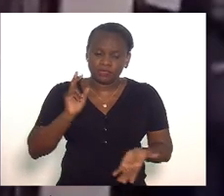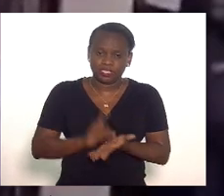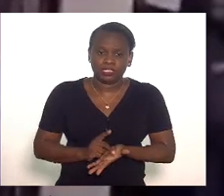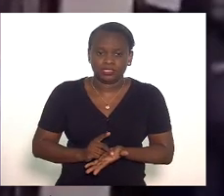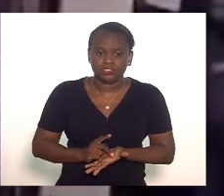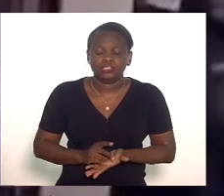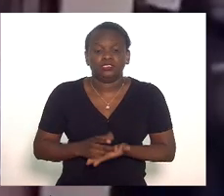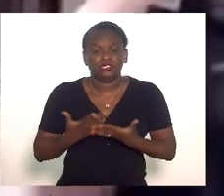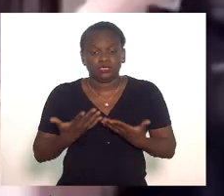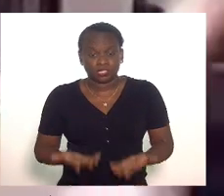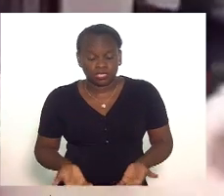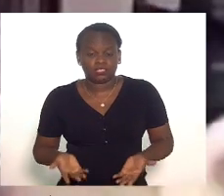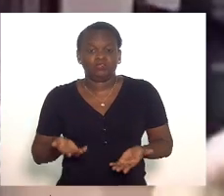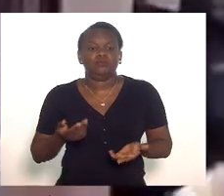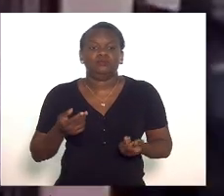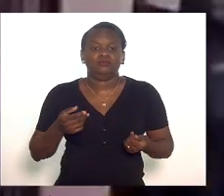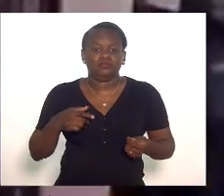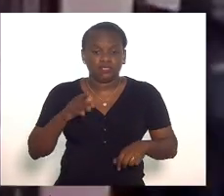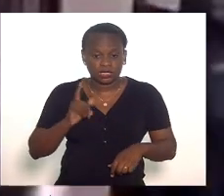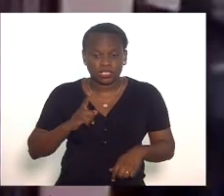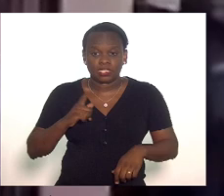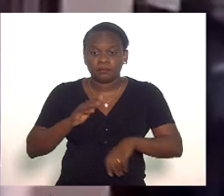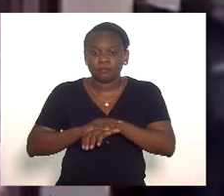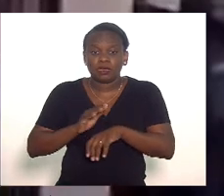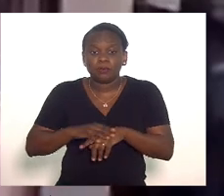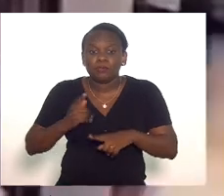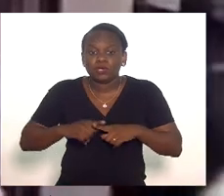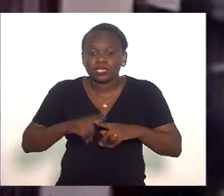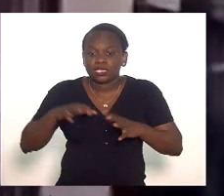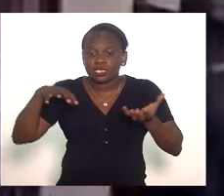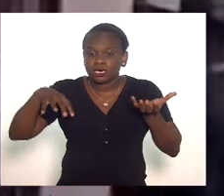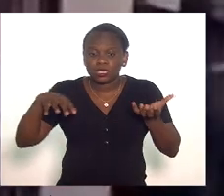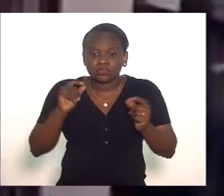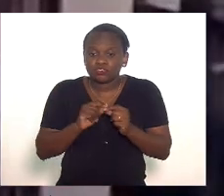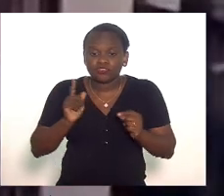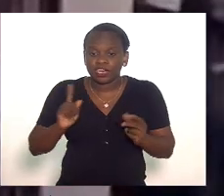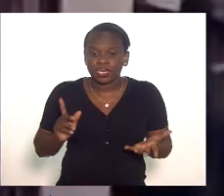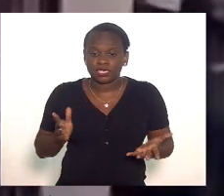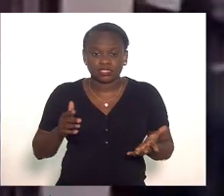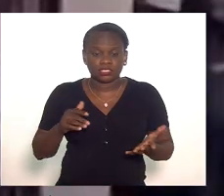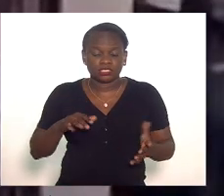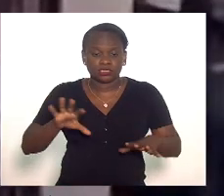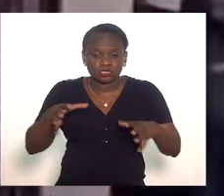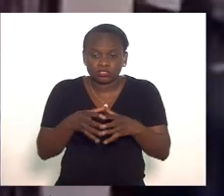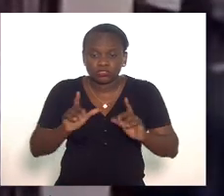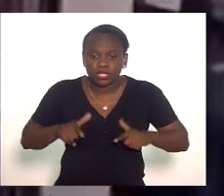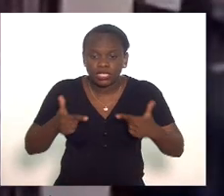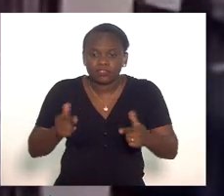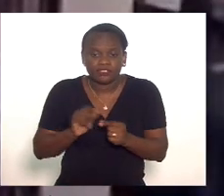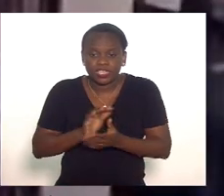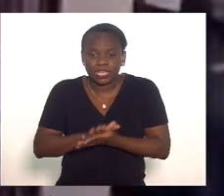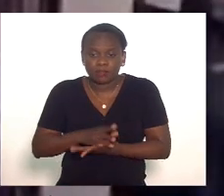verdade então isso está nas mãos porque que o congresso não toma uma atitude